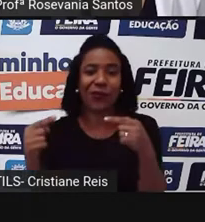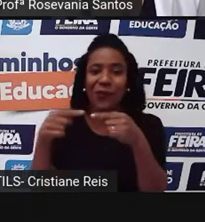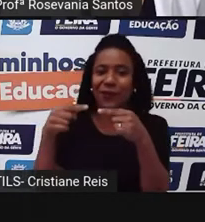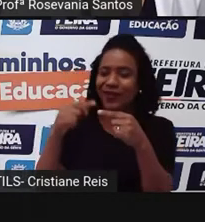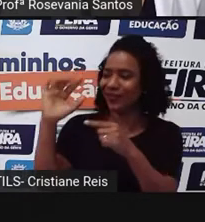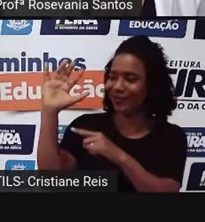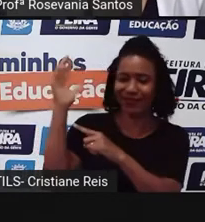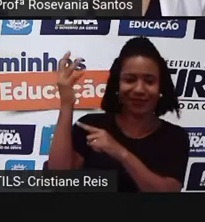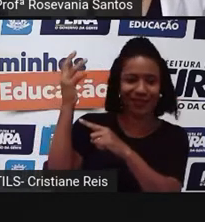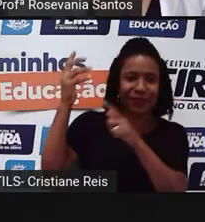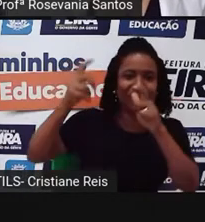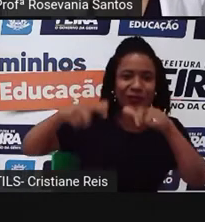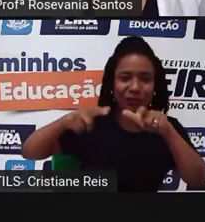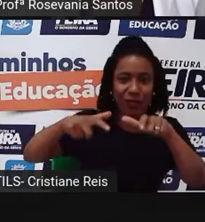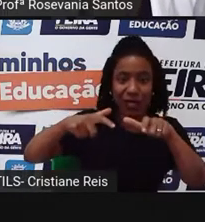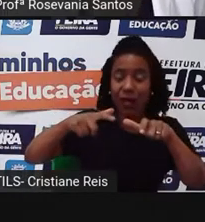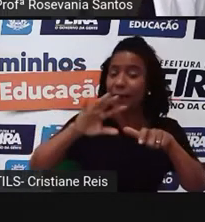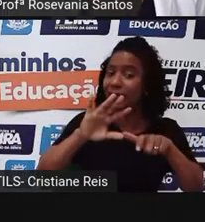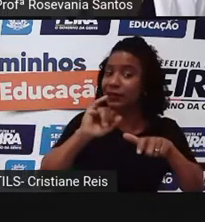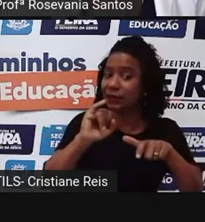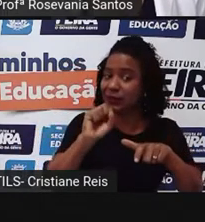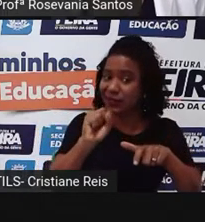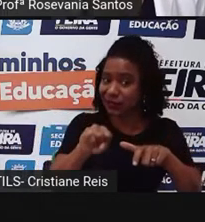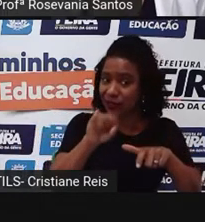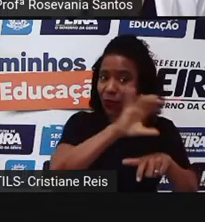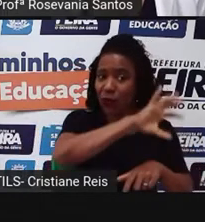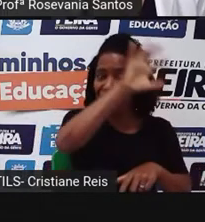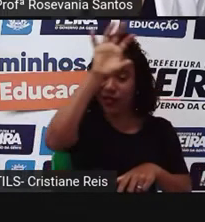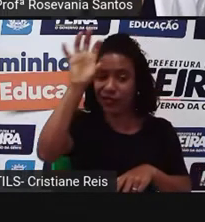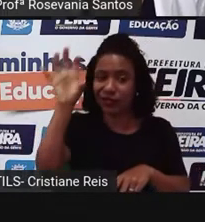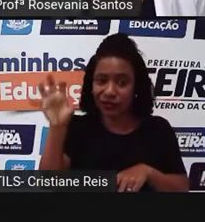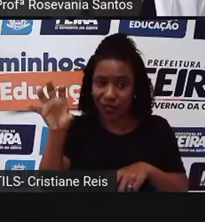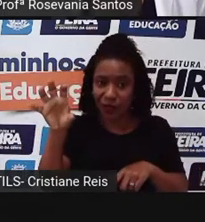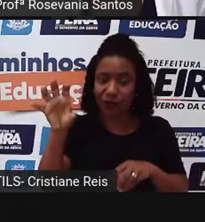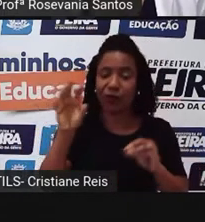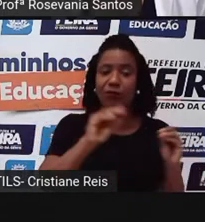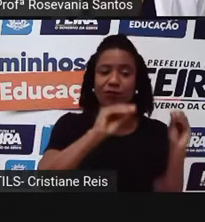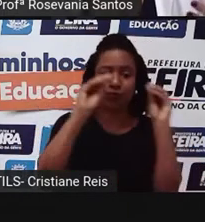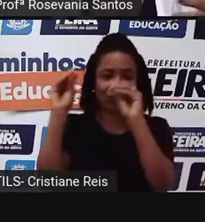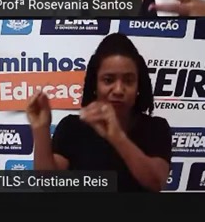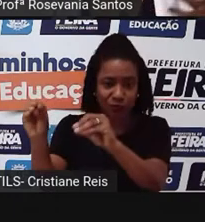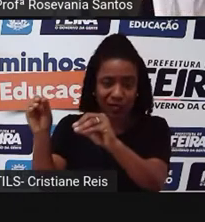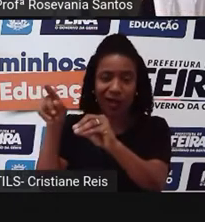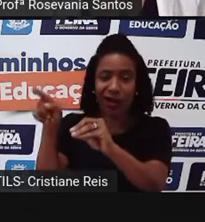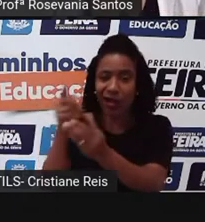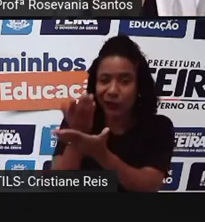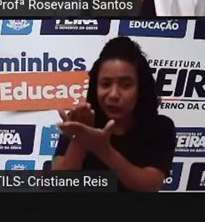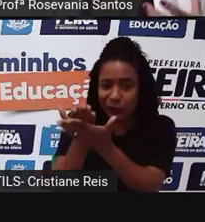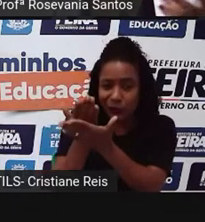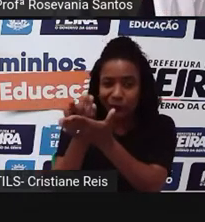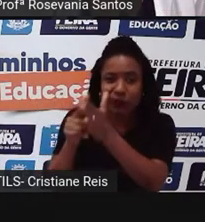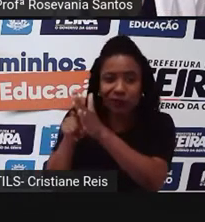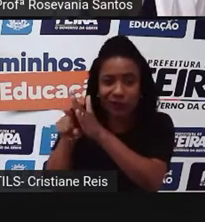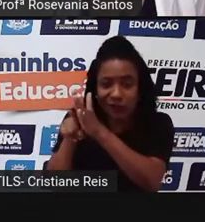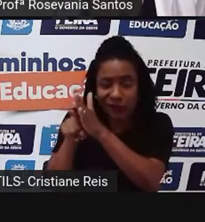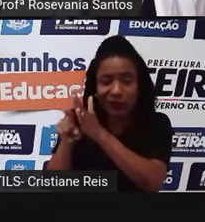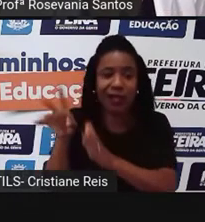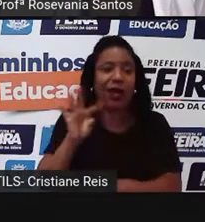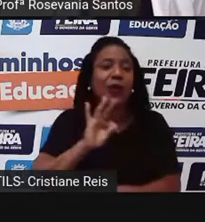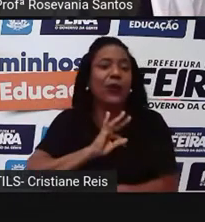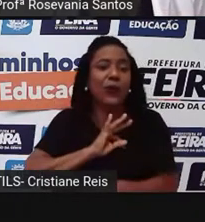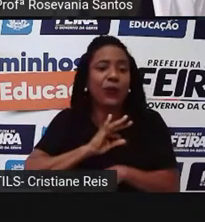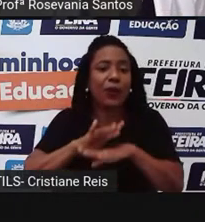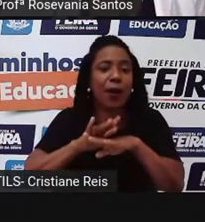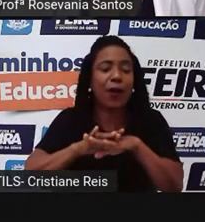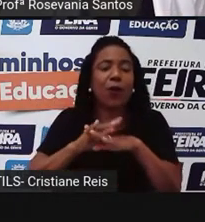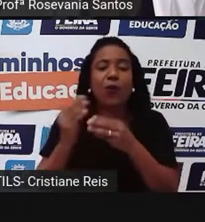aquela técnica ali pode até vir a prejudicar o ambiente. Então, precisa ser um estudo, tem um estudo local, um estudo personalizado